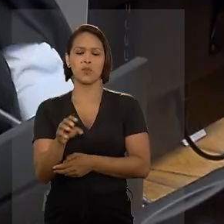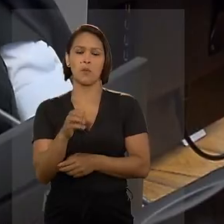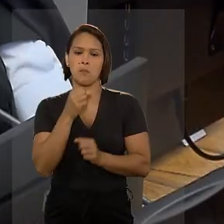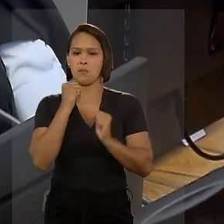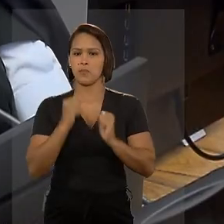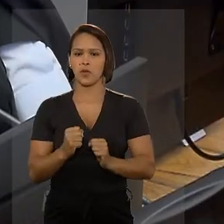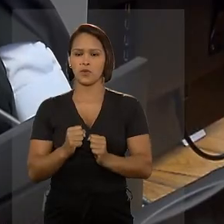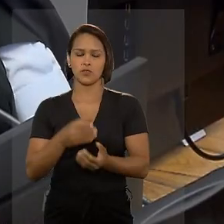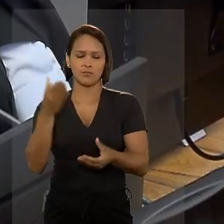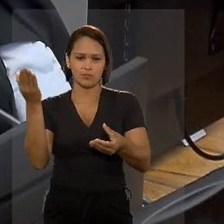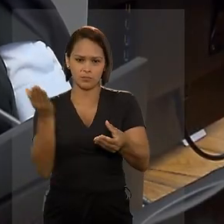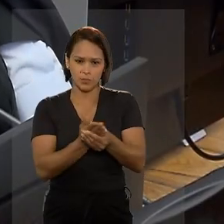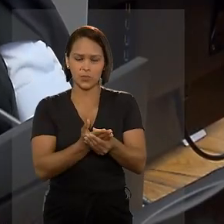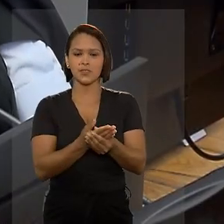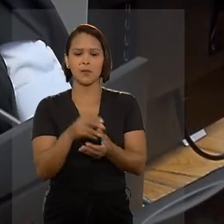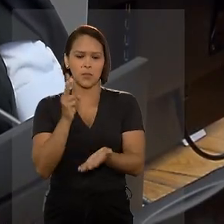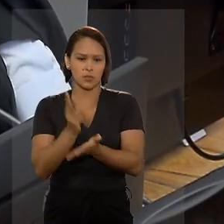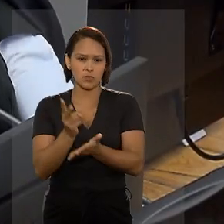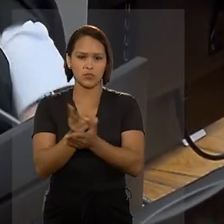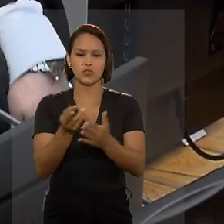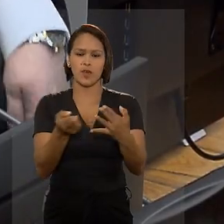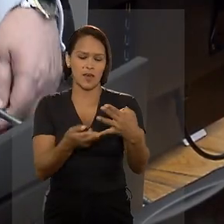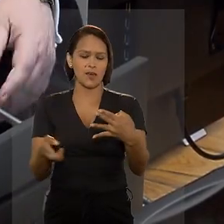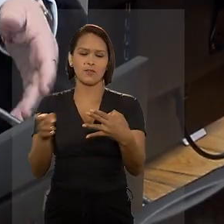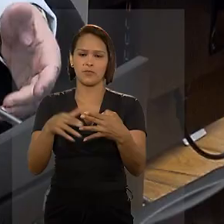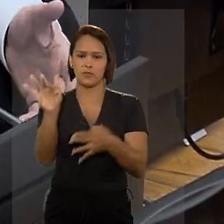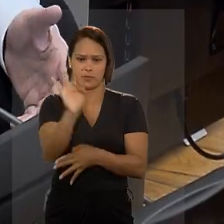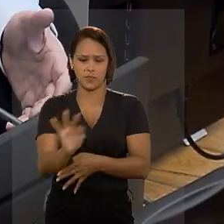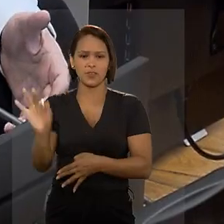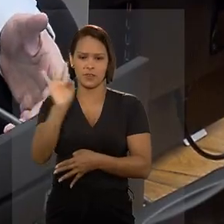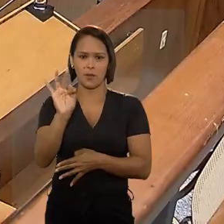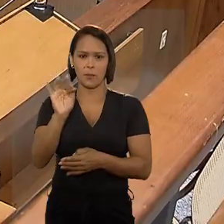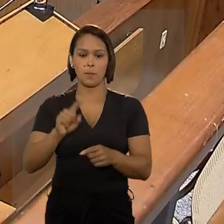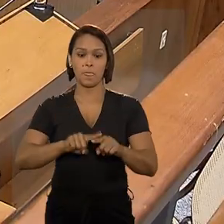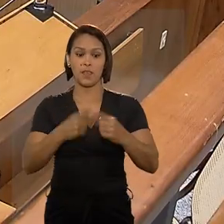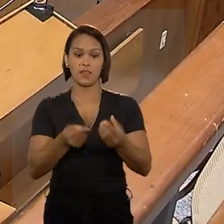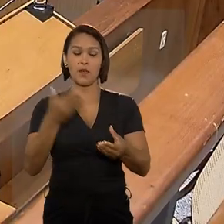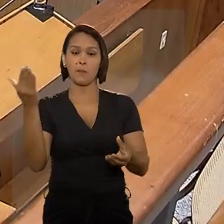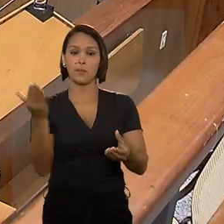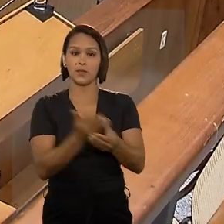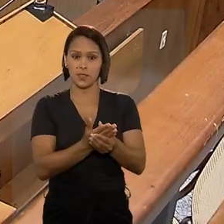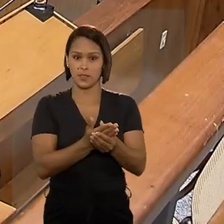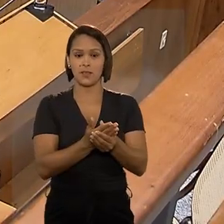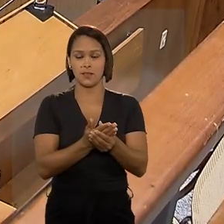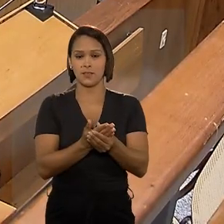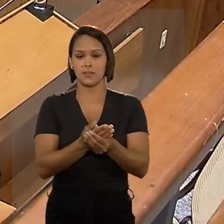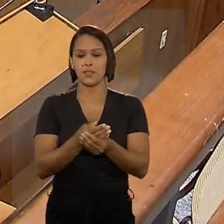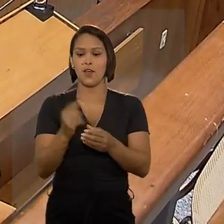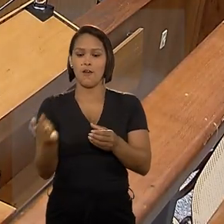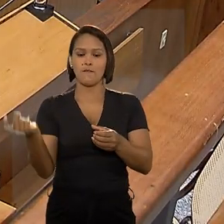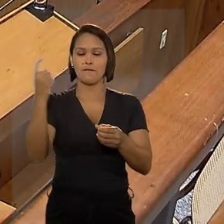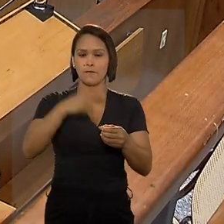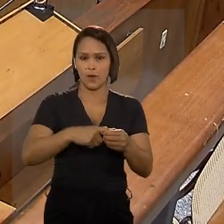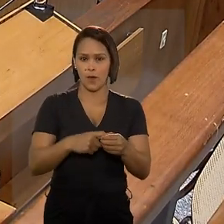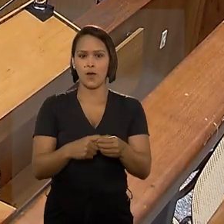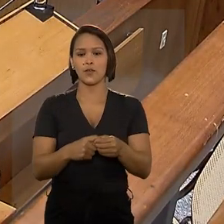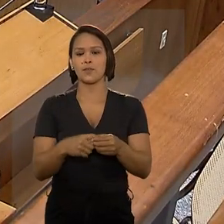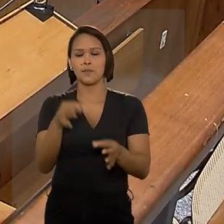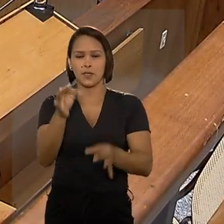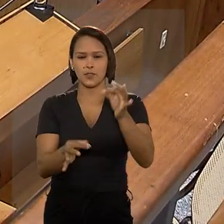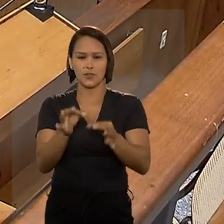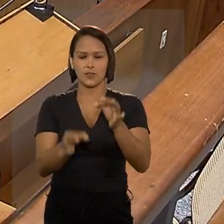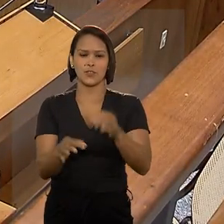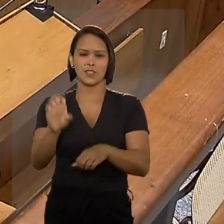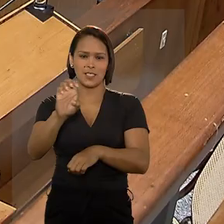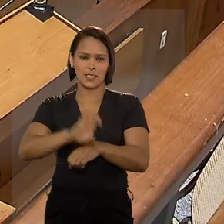suficientes para determinar o processamento do caso na esfera federal. Com isso, o processo vai para a Justiça Estadual, no caso,